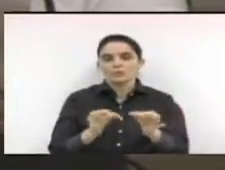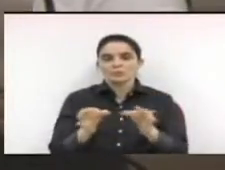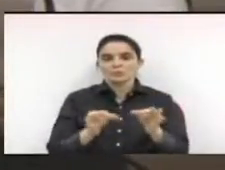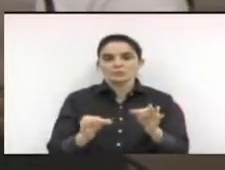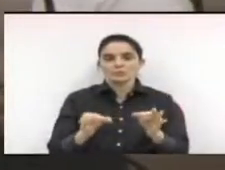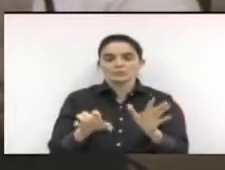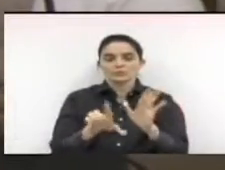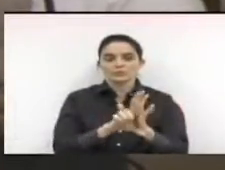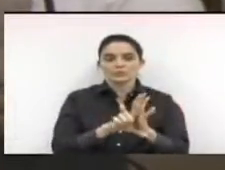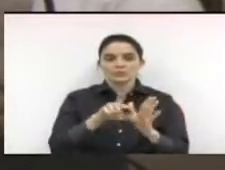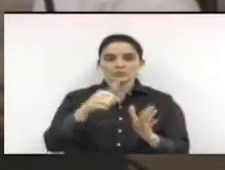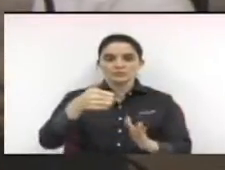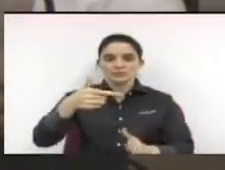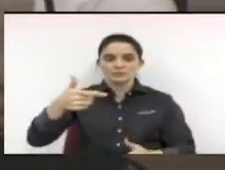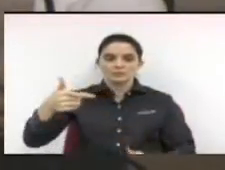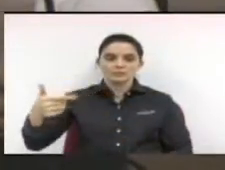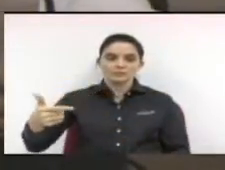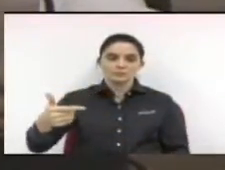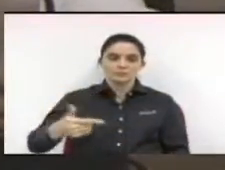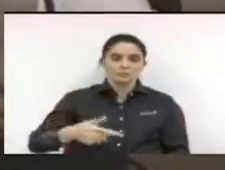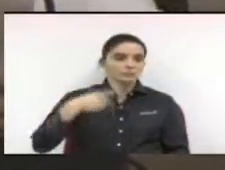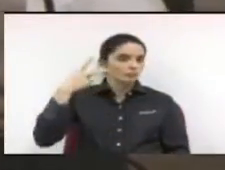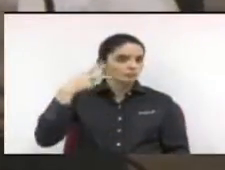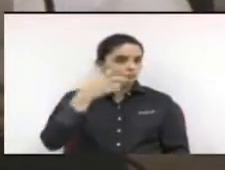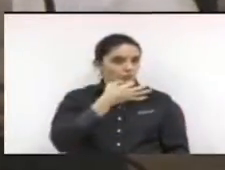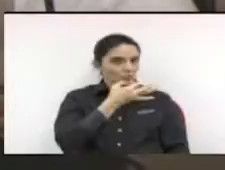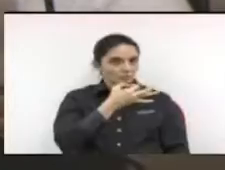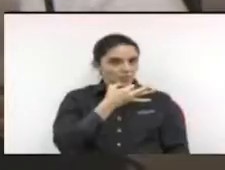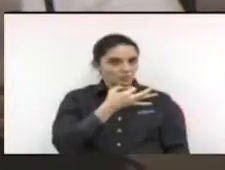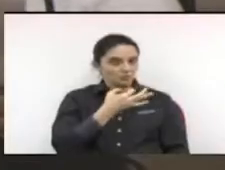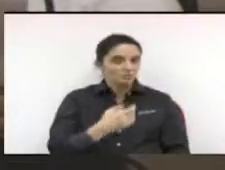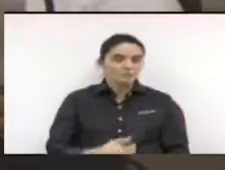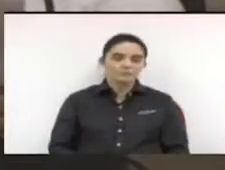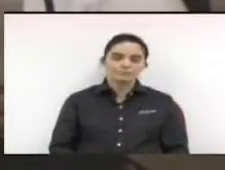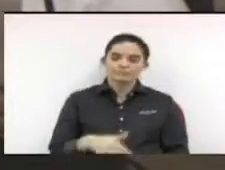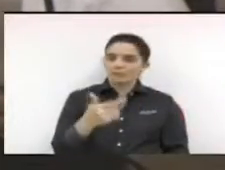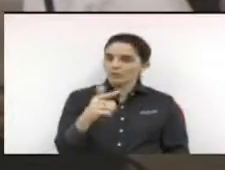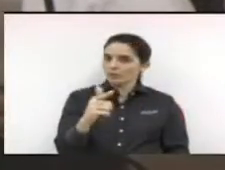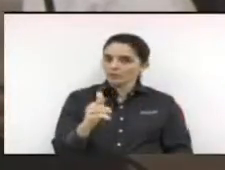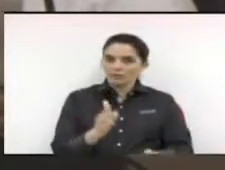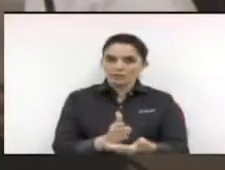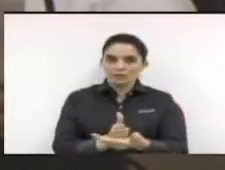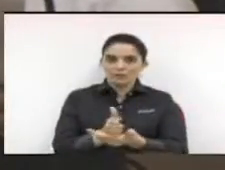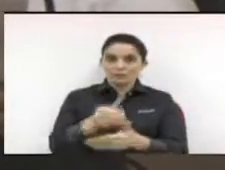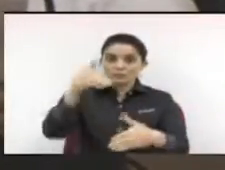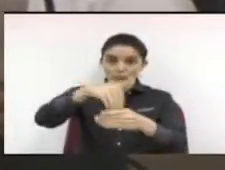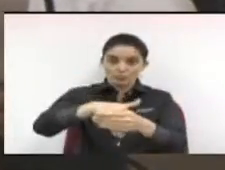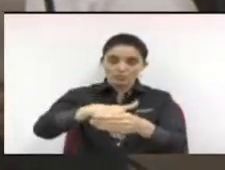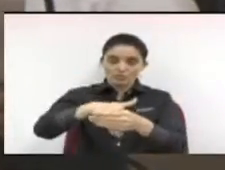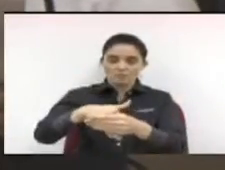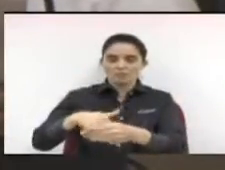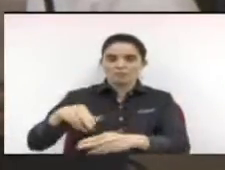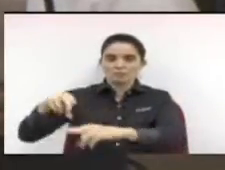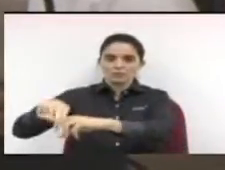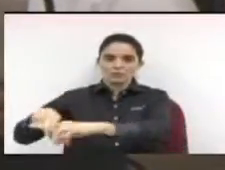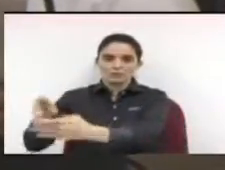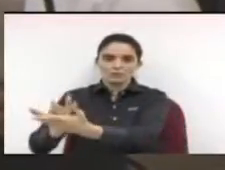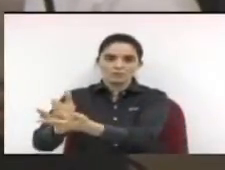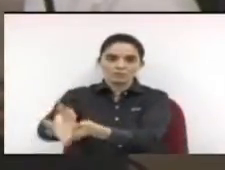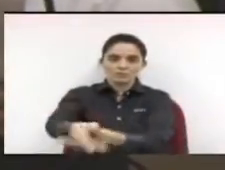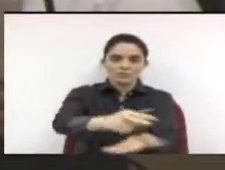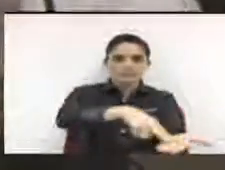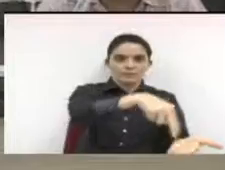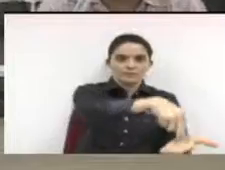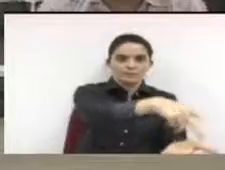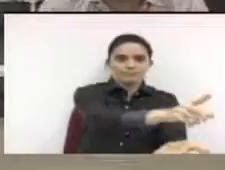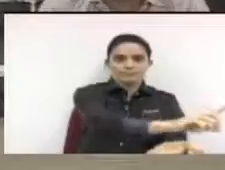122. Algum vereador deseja discutir? Não havendo, vai a votação. Os sentados aprovam e os